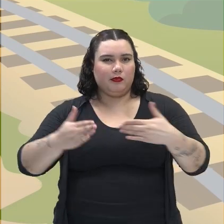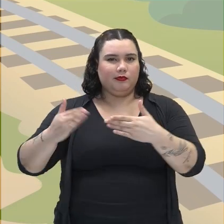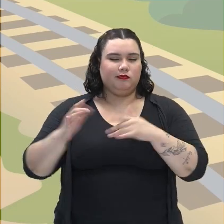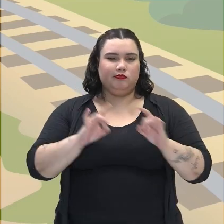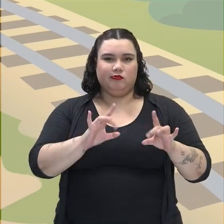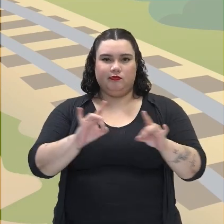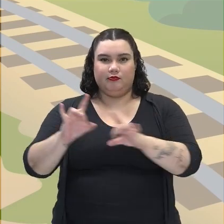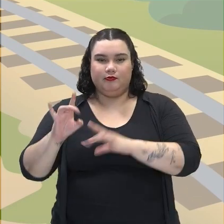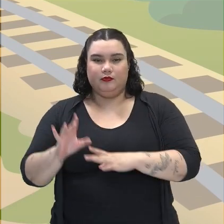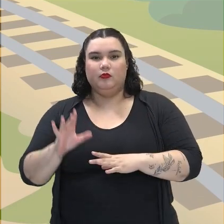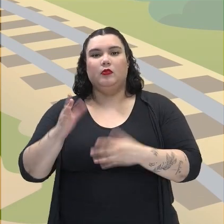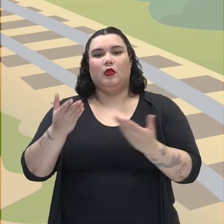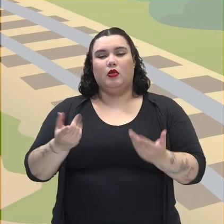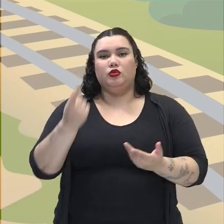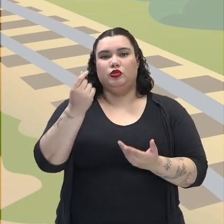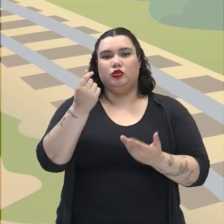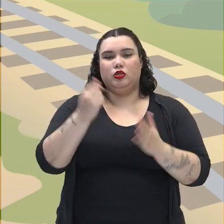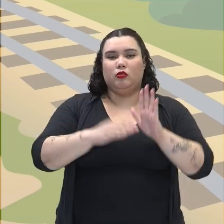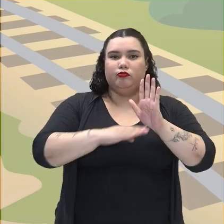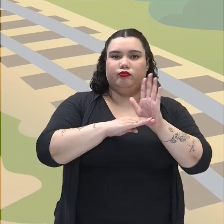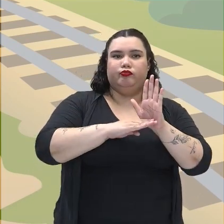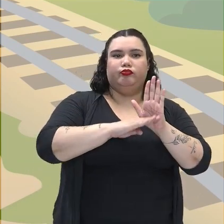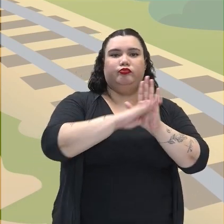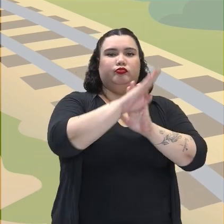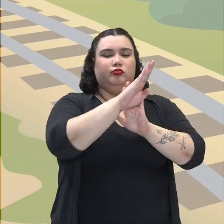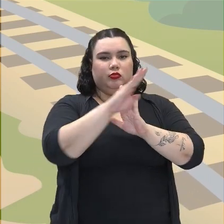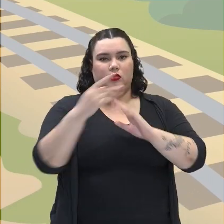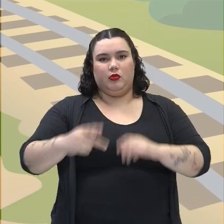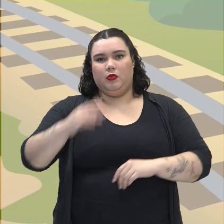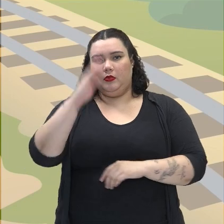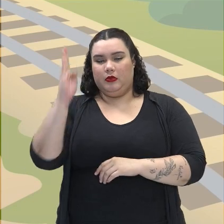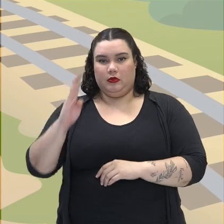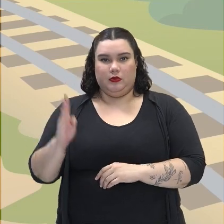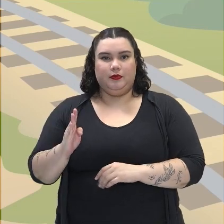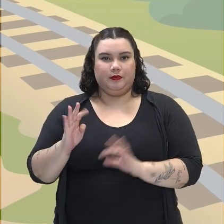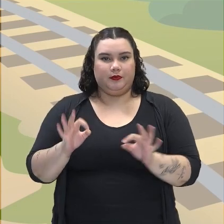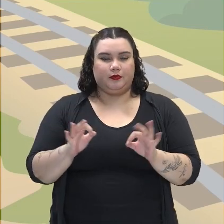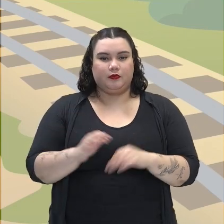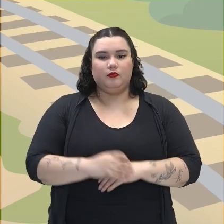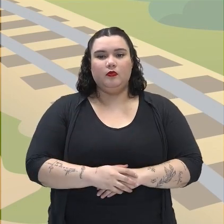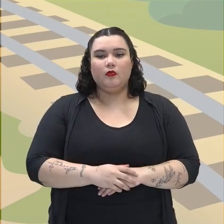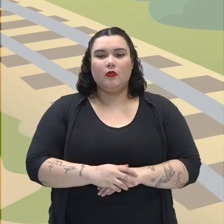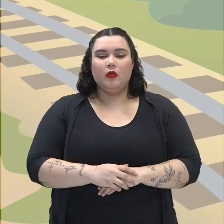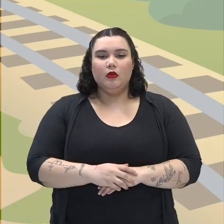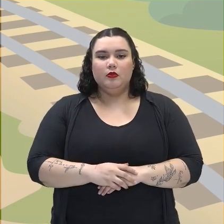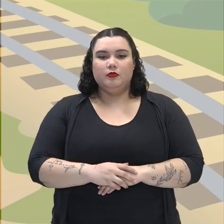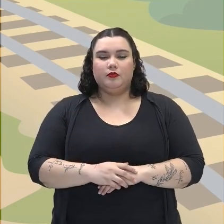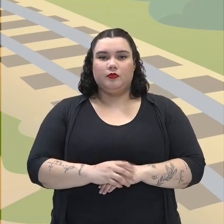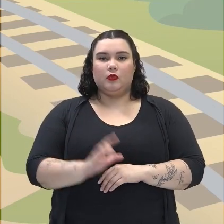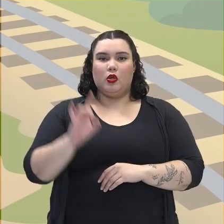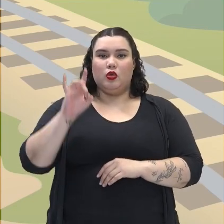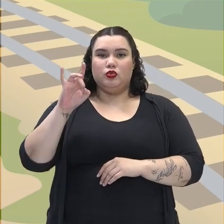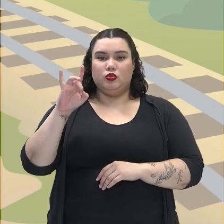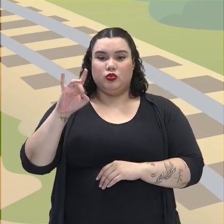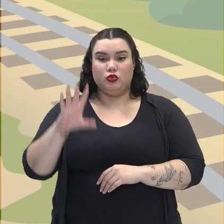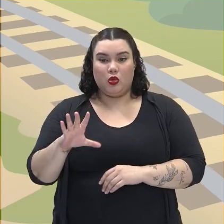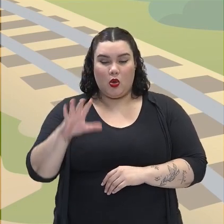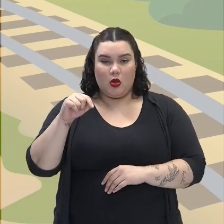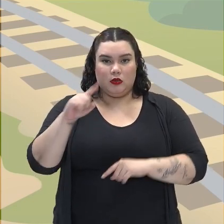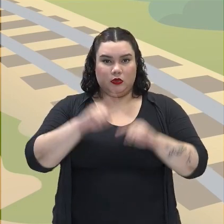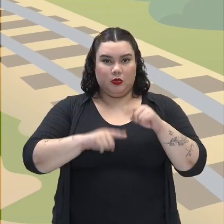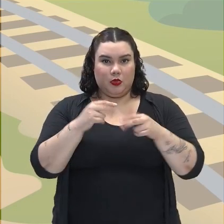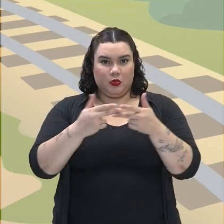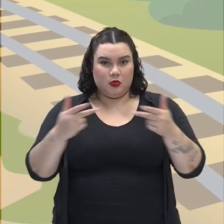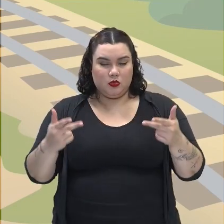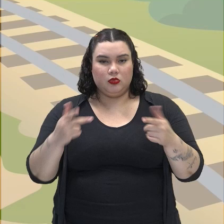que gerava muito lucro, tá? Para o Brasil nesse momento. Não só na questão do transporte de mercadorias, como